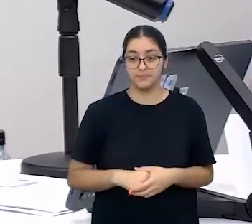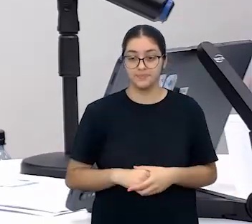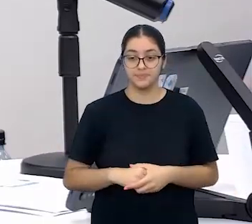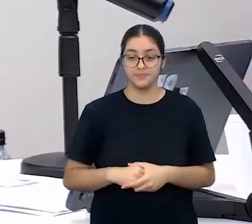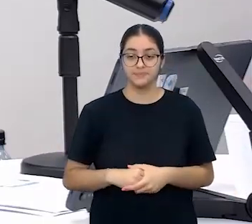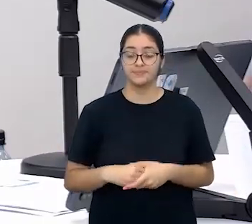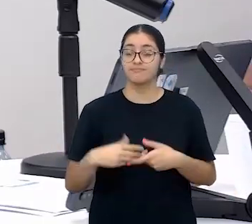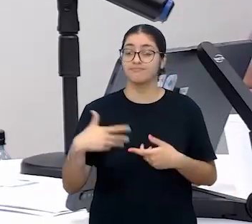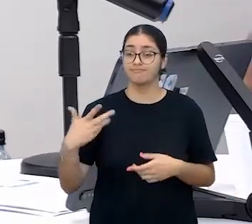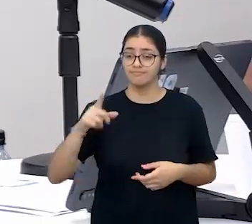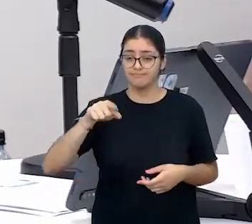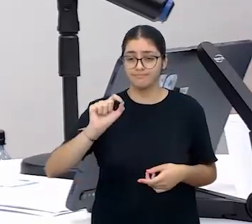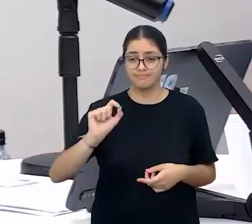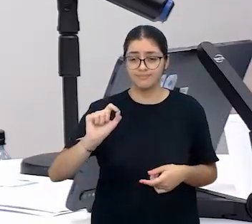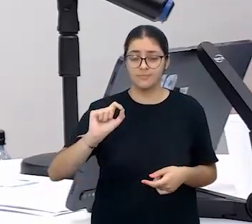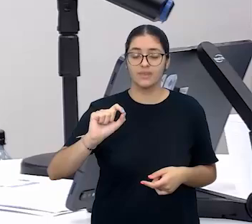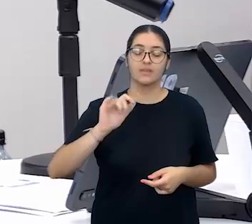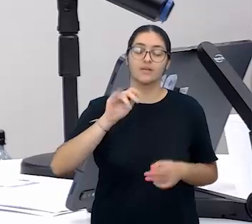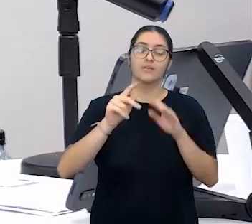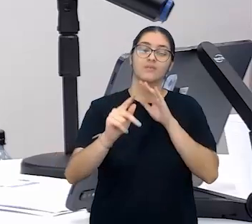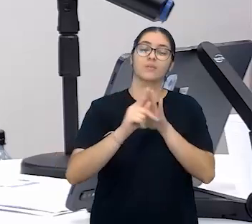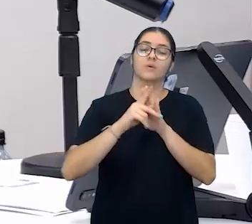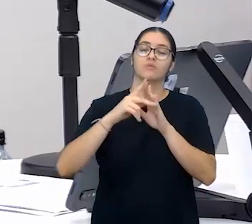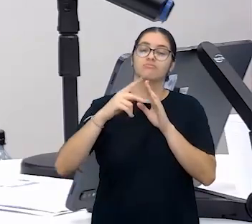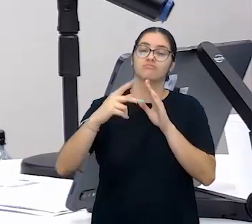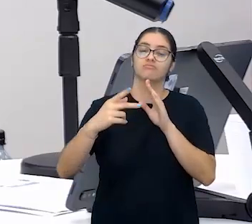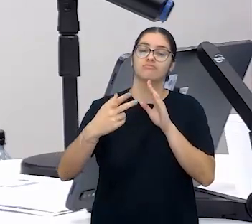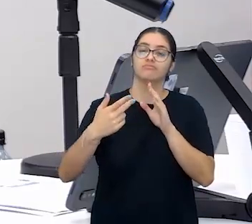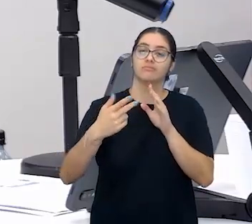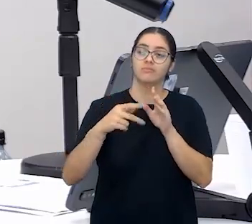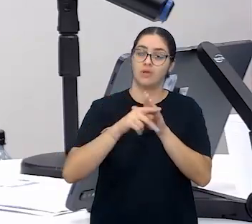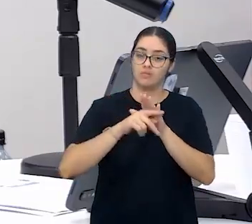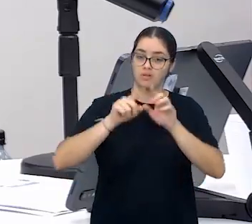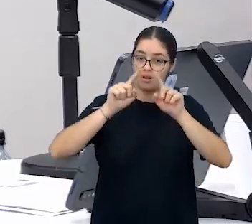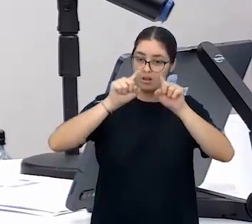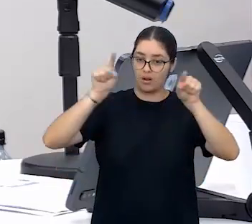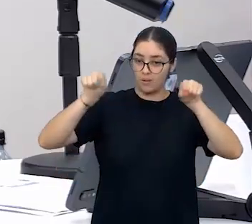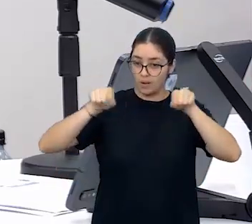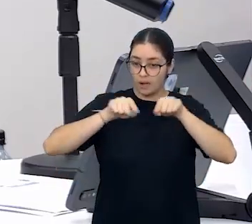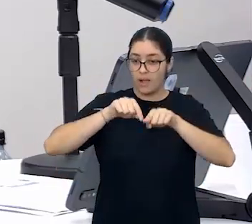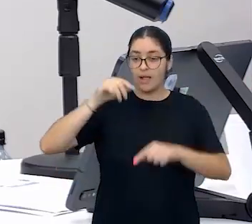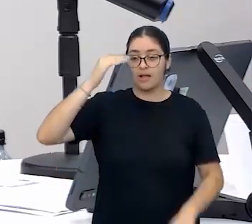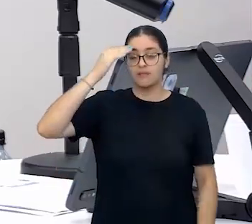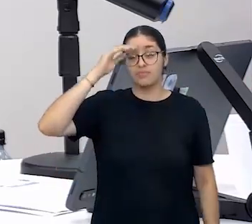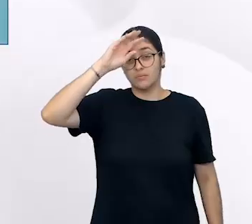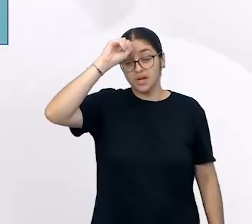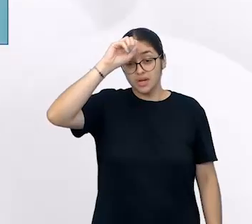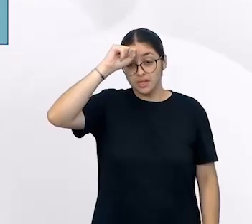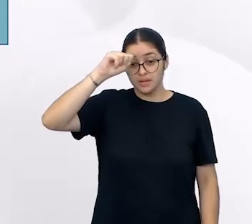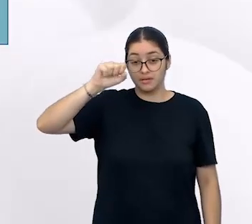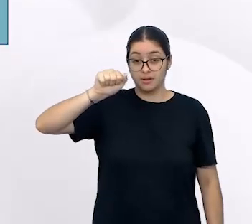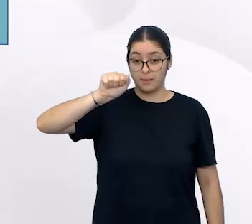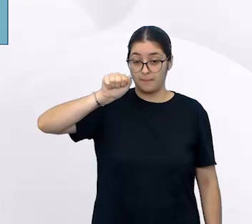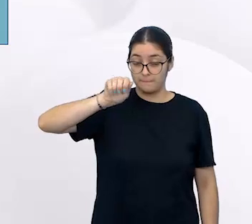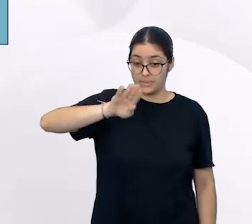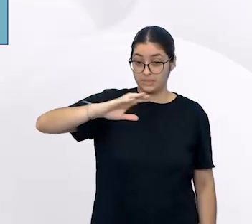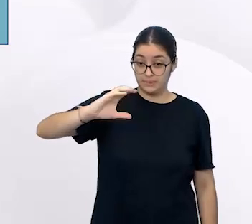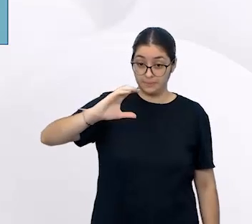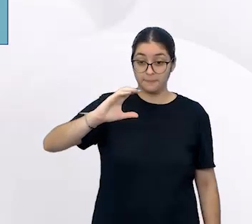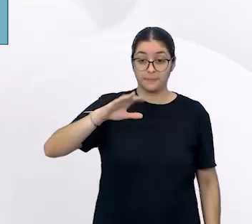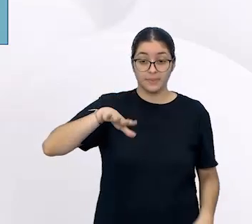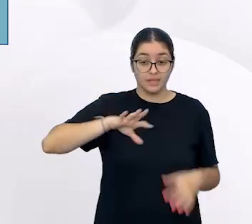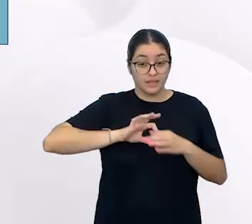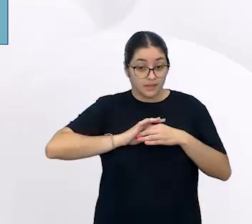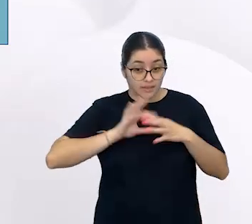E, na perspectiva desse quadro, dessa alfabetização que permite